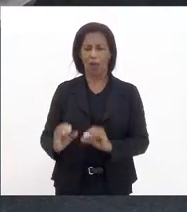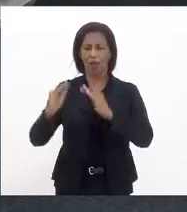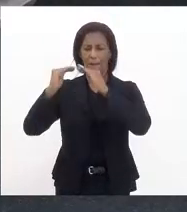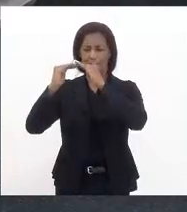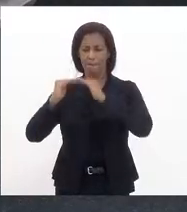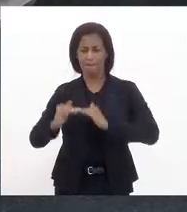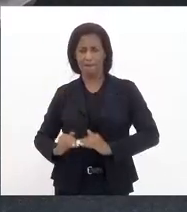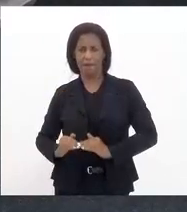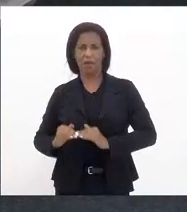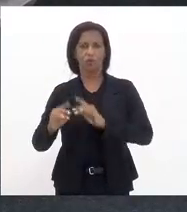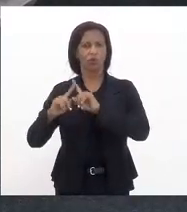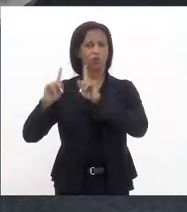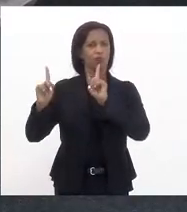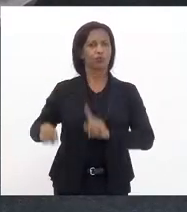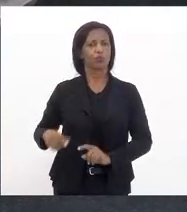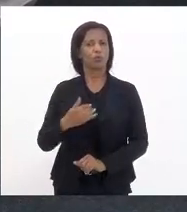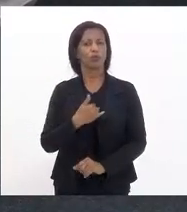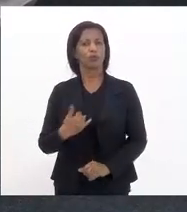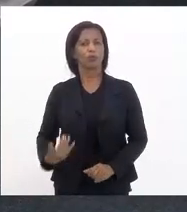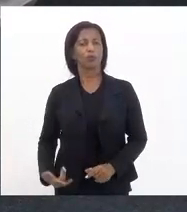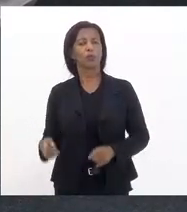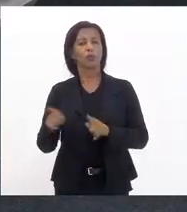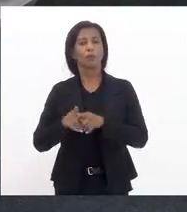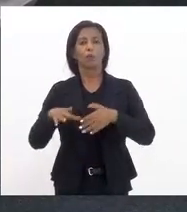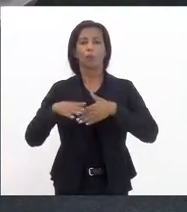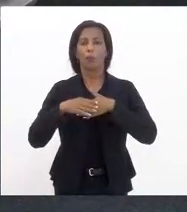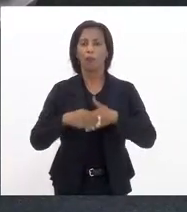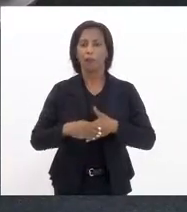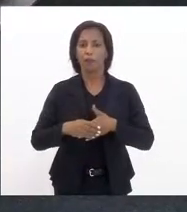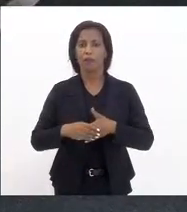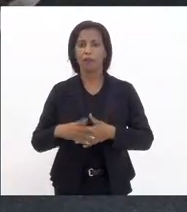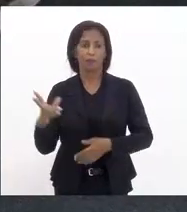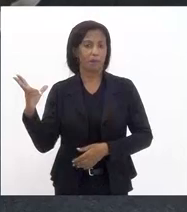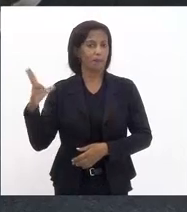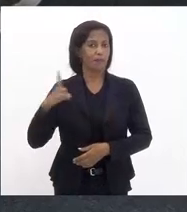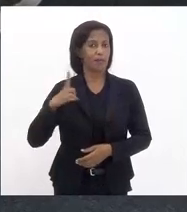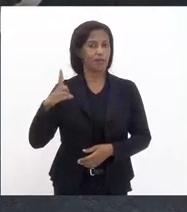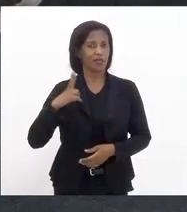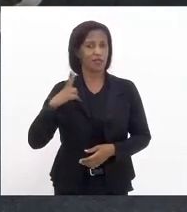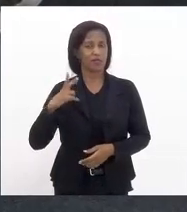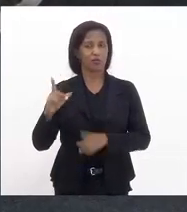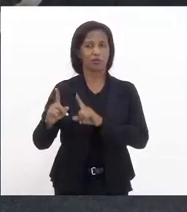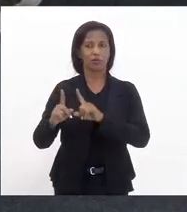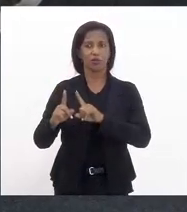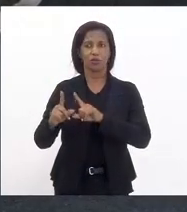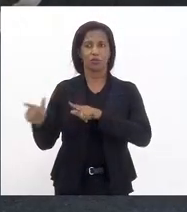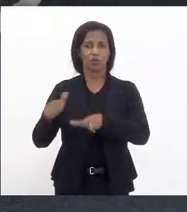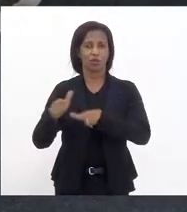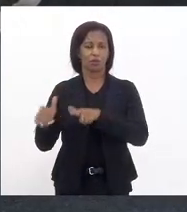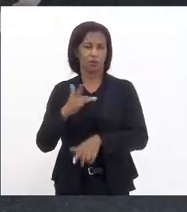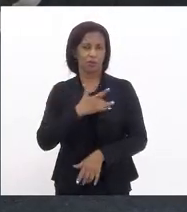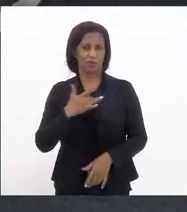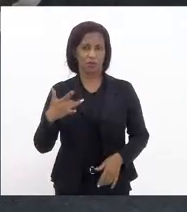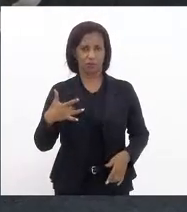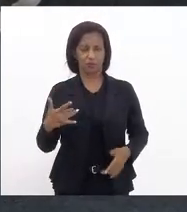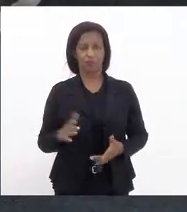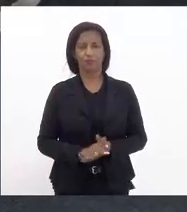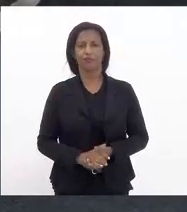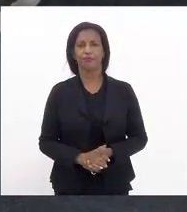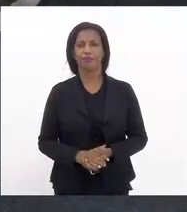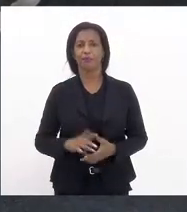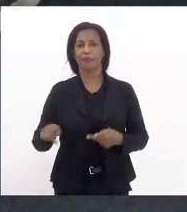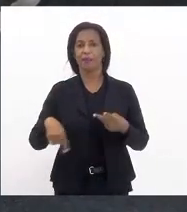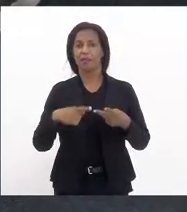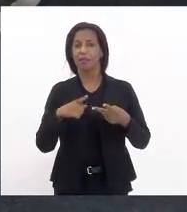menos aos servidores públicos e saudando de um modo muito particular os servidores da área da saúde a minha